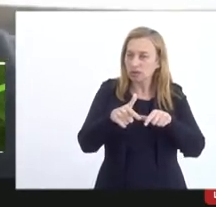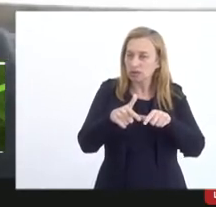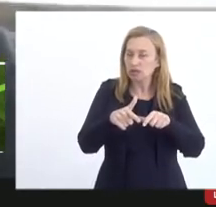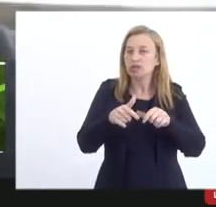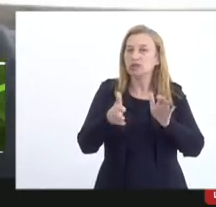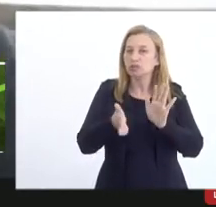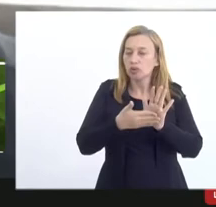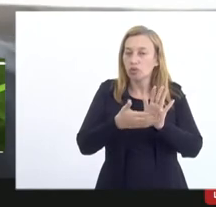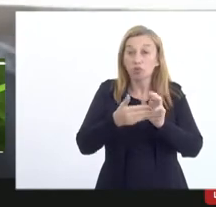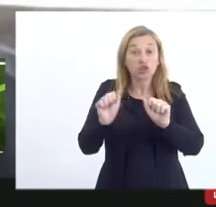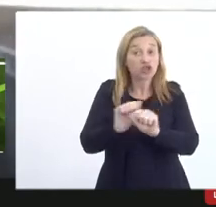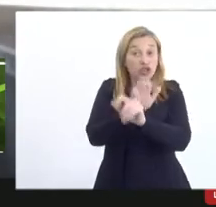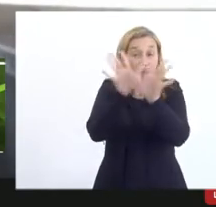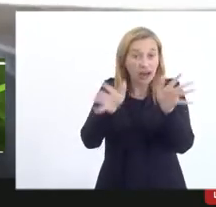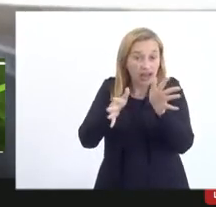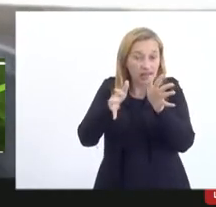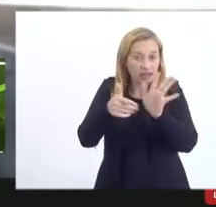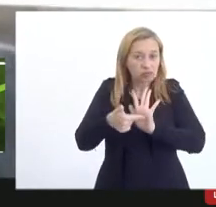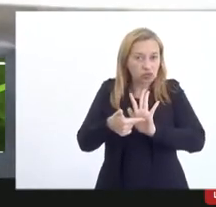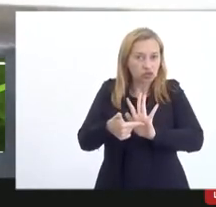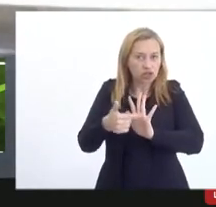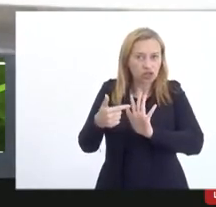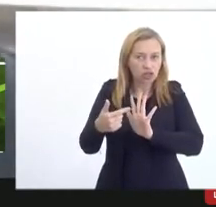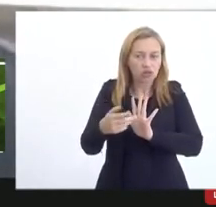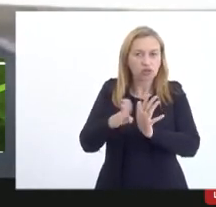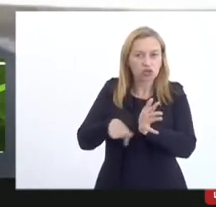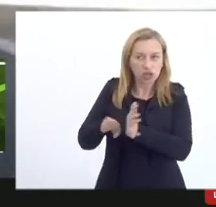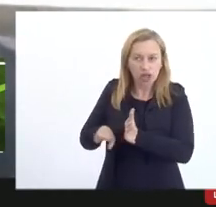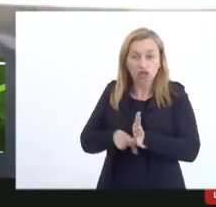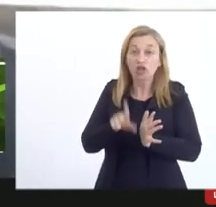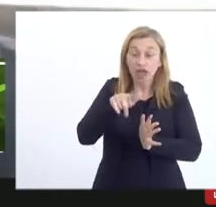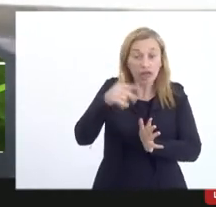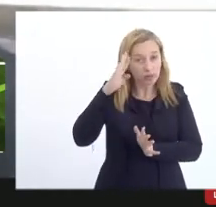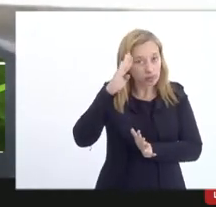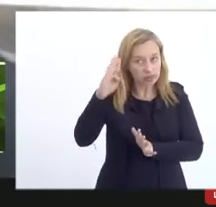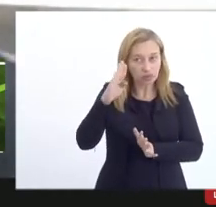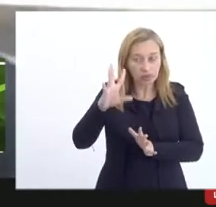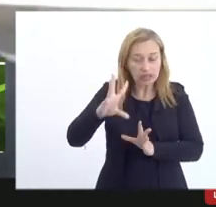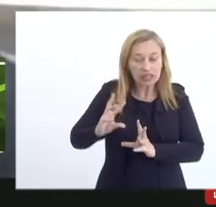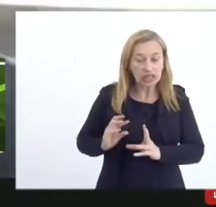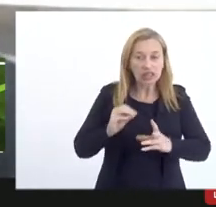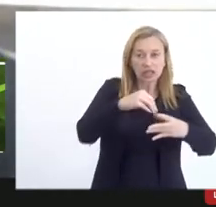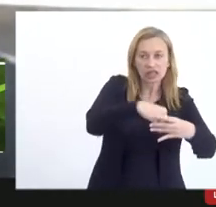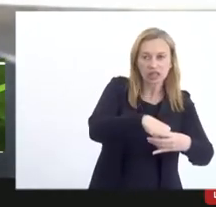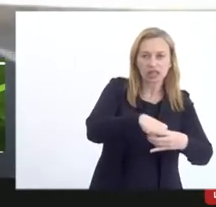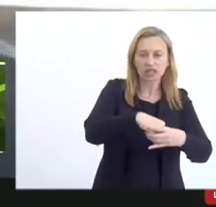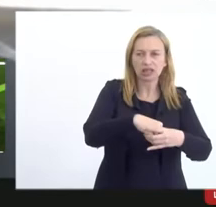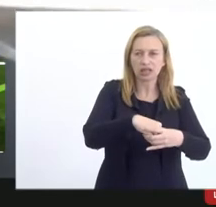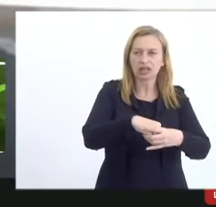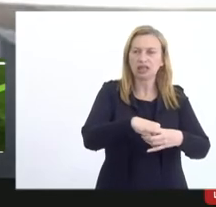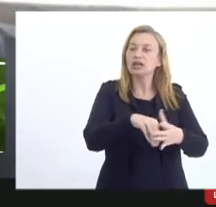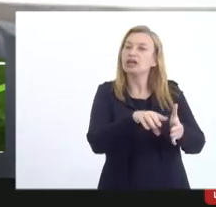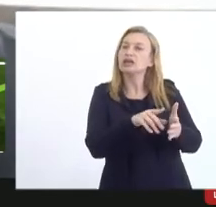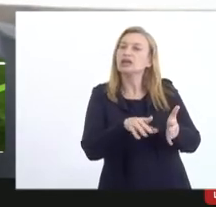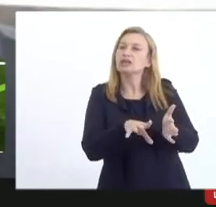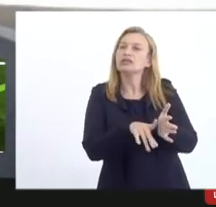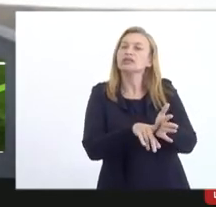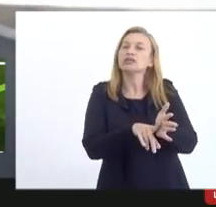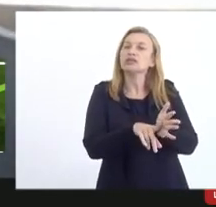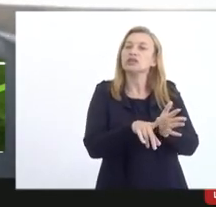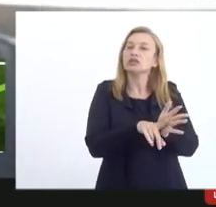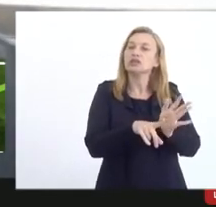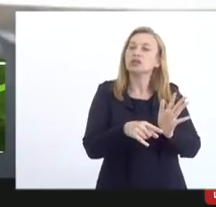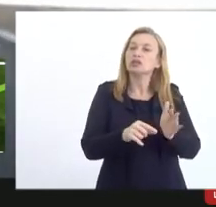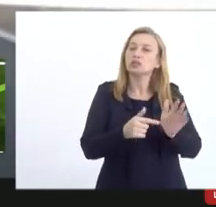executivo isso é fundamental ele entrega a prestação ou pelo menos a ideia é que ele entregue para o executivo